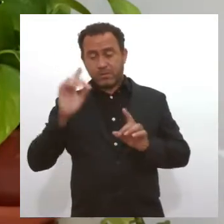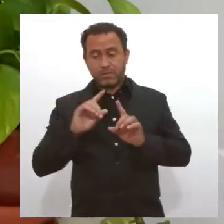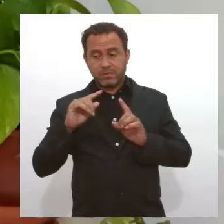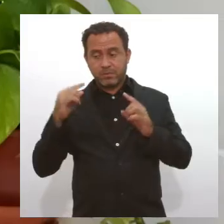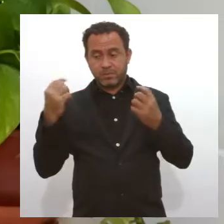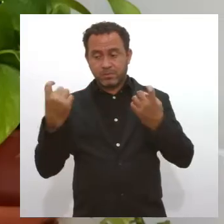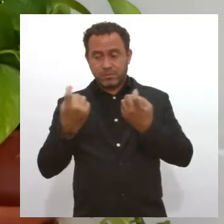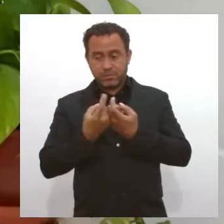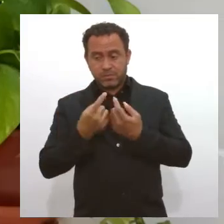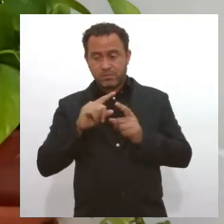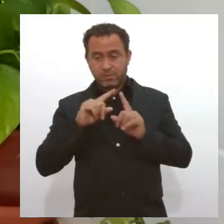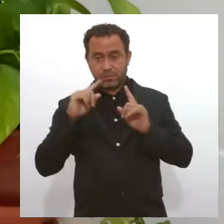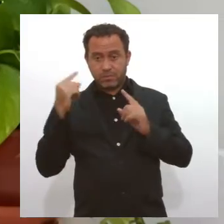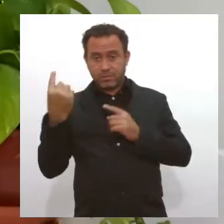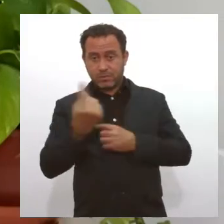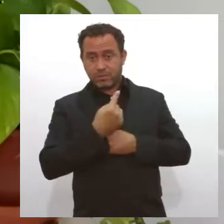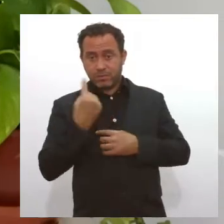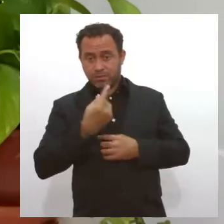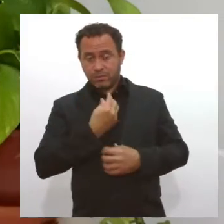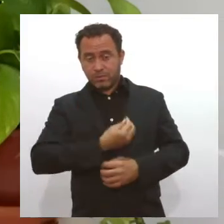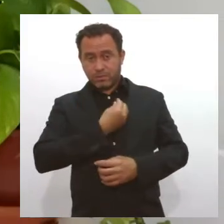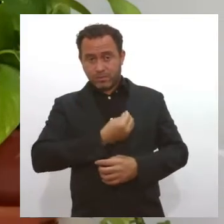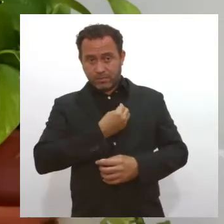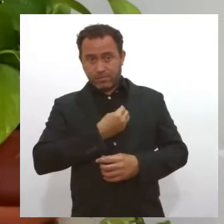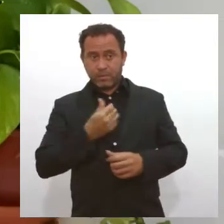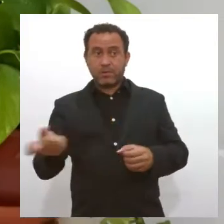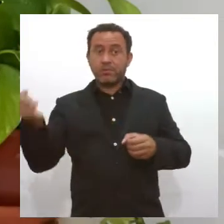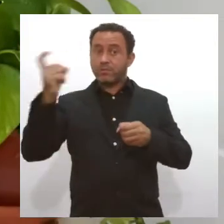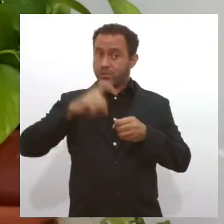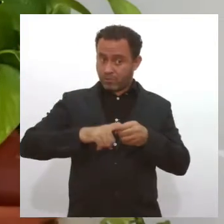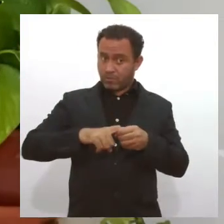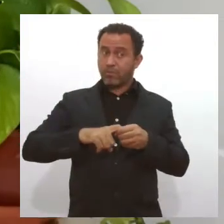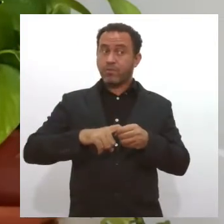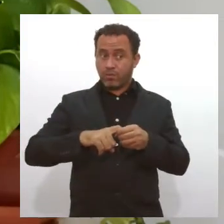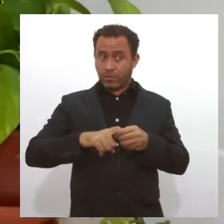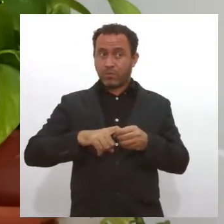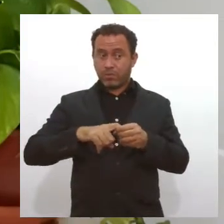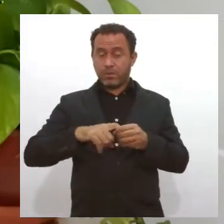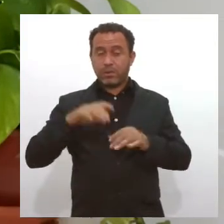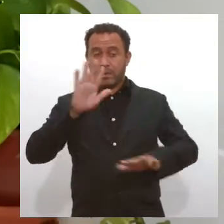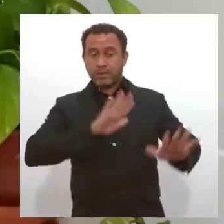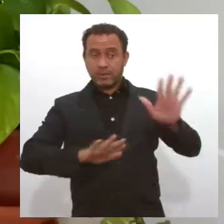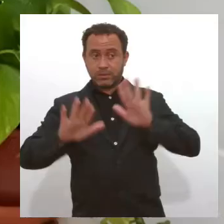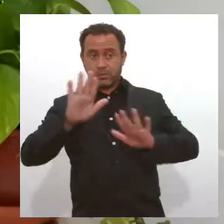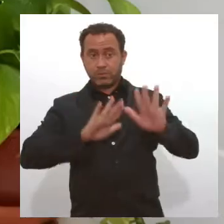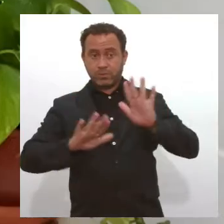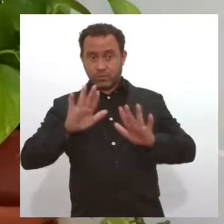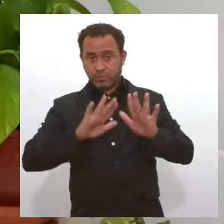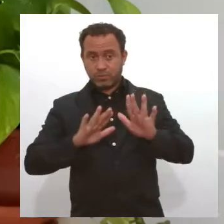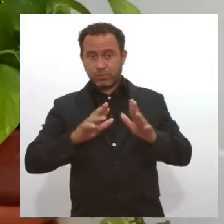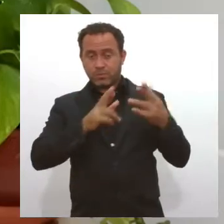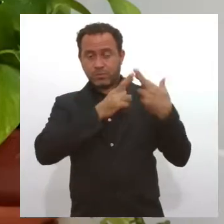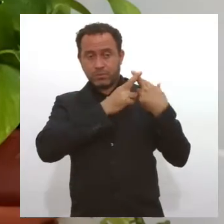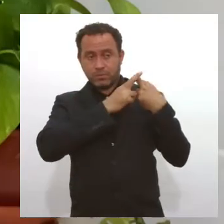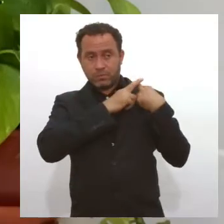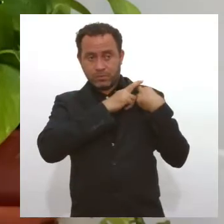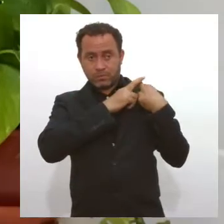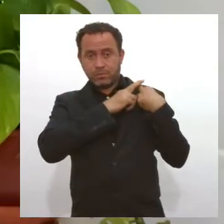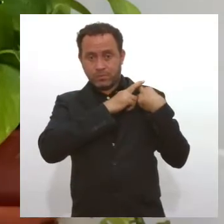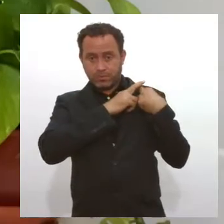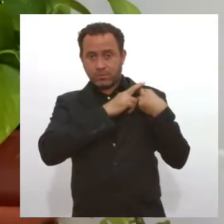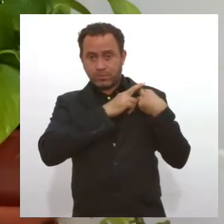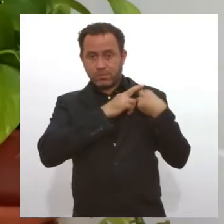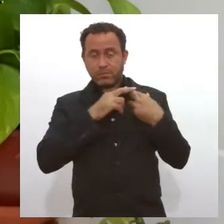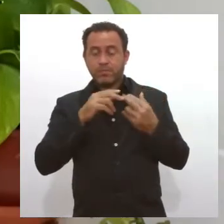de influência. E nós precisamos retomar essa autoliderança, ou seja, nos responsabilizar pela